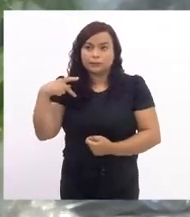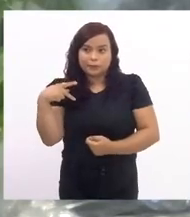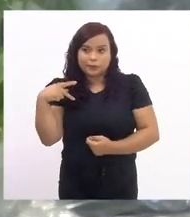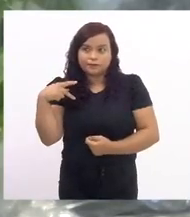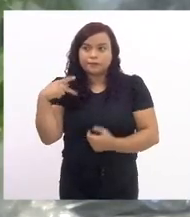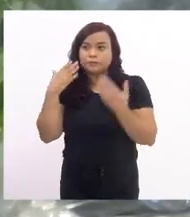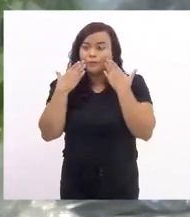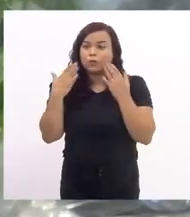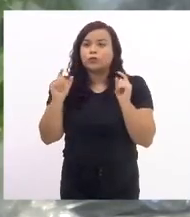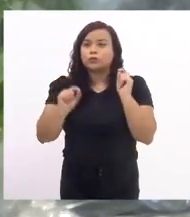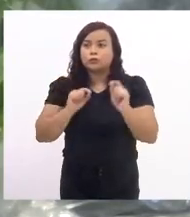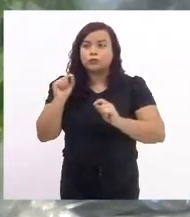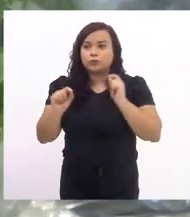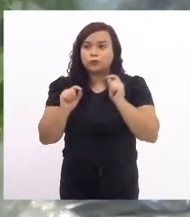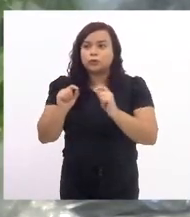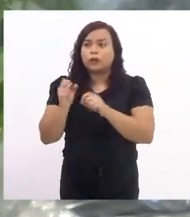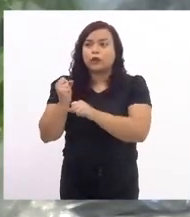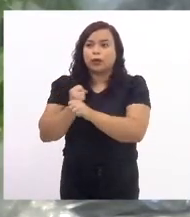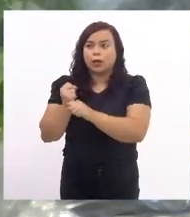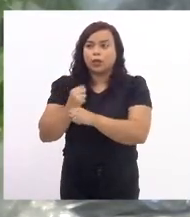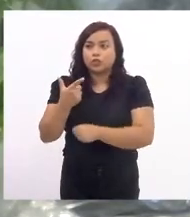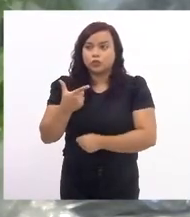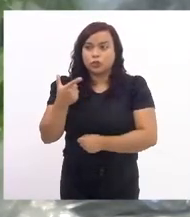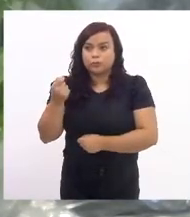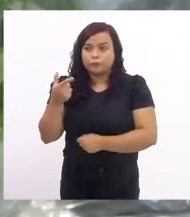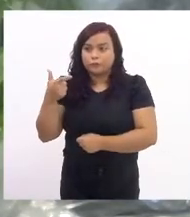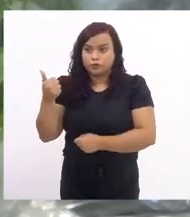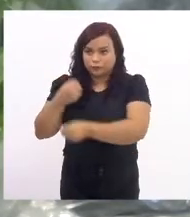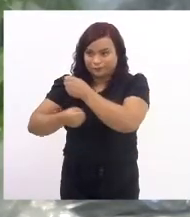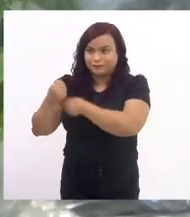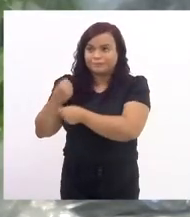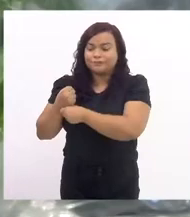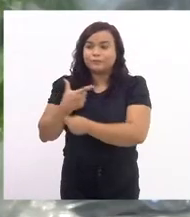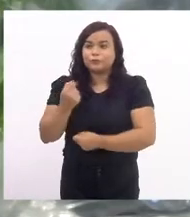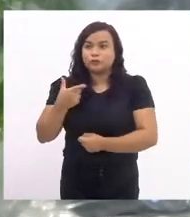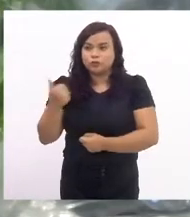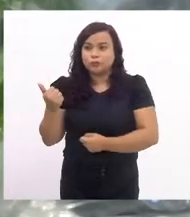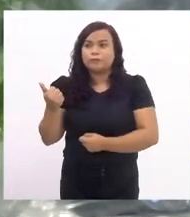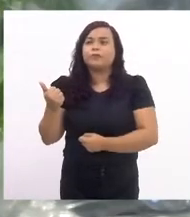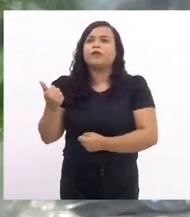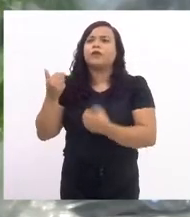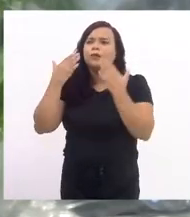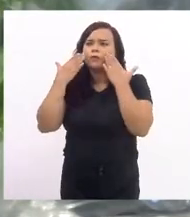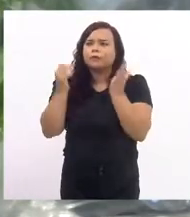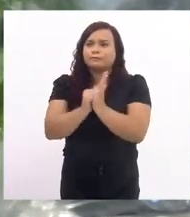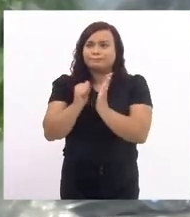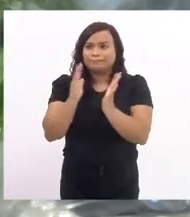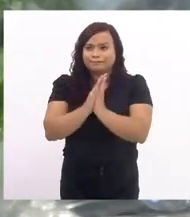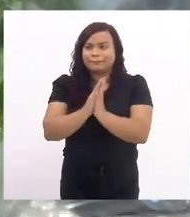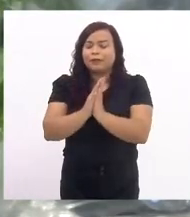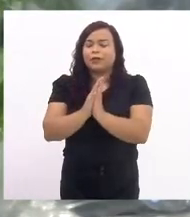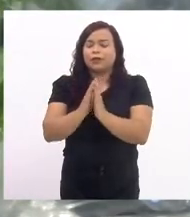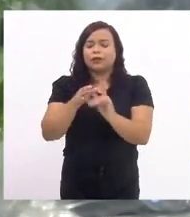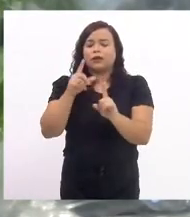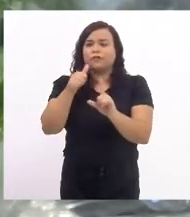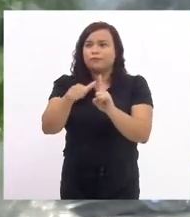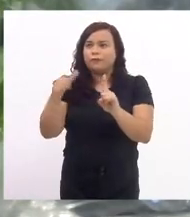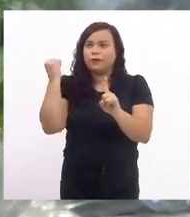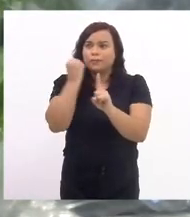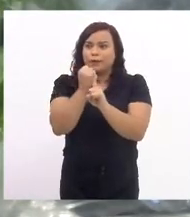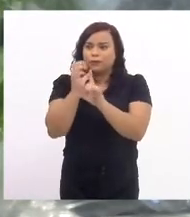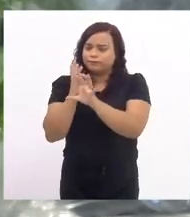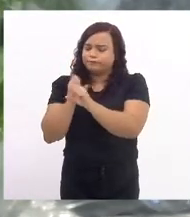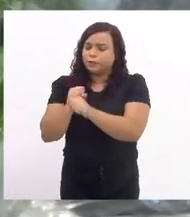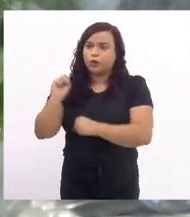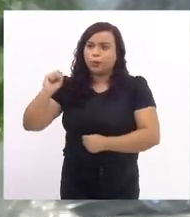mostram que em 2021, Tia Ju, foram registrados 85 casos de feminicídios no Estado do Rio